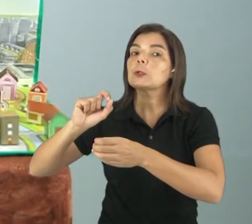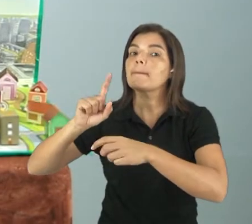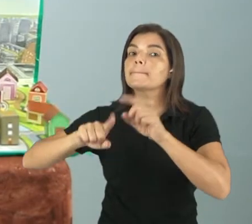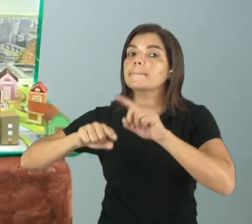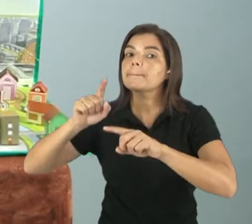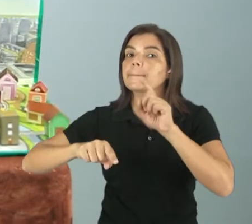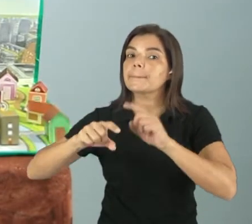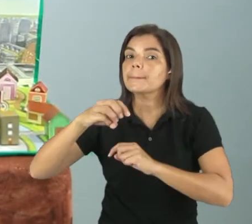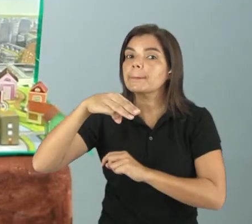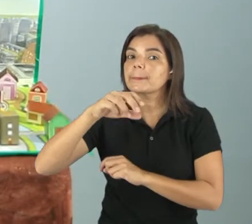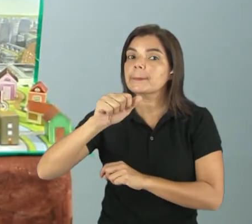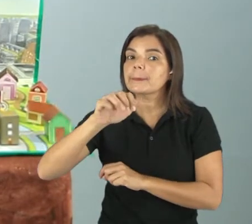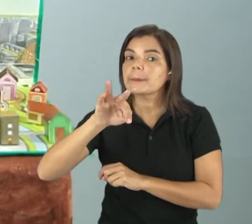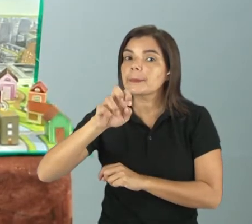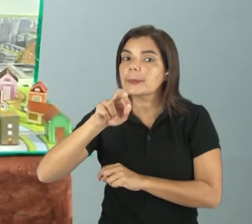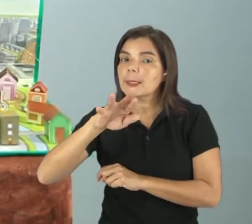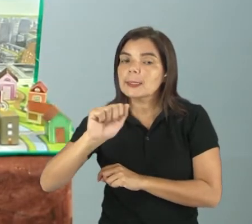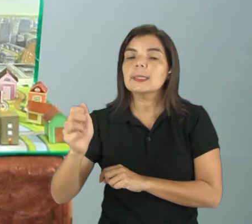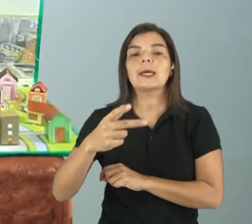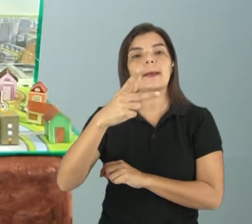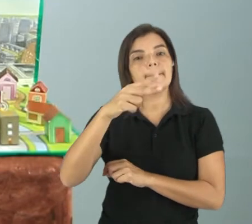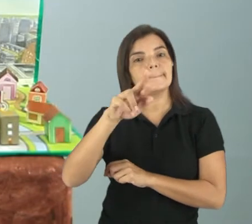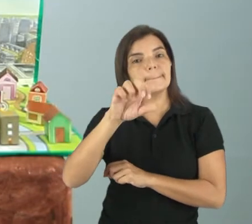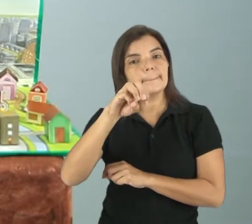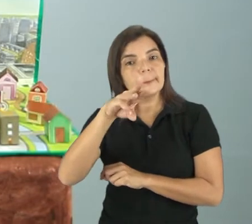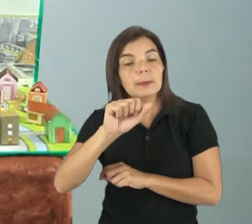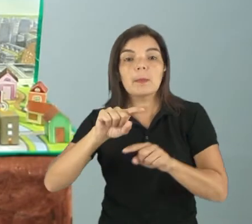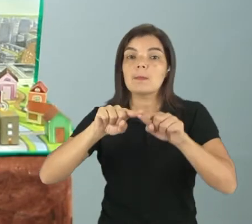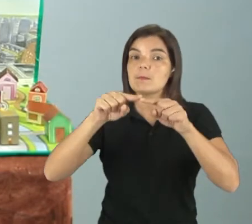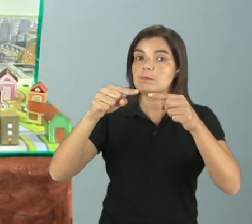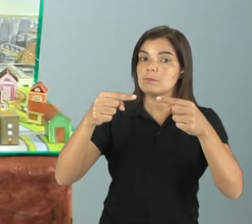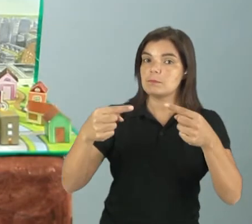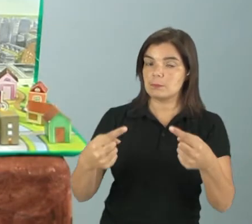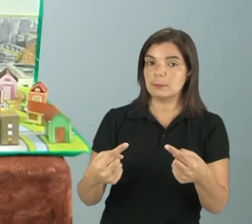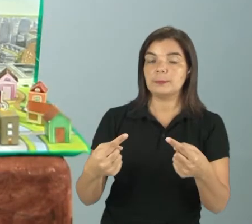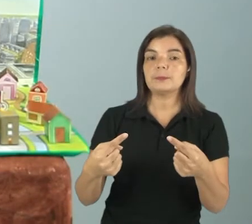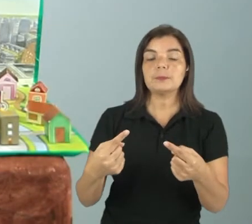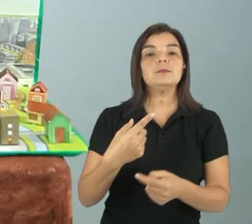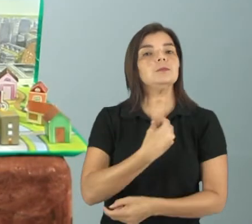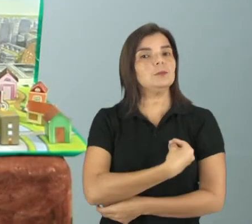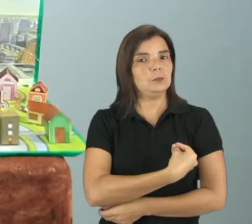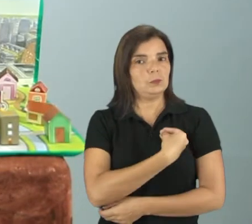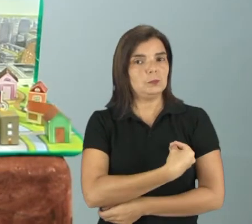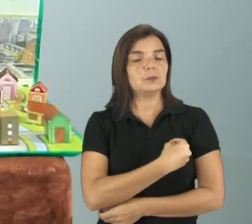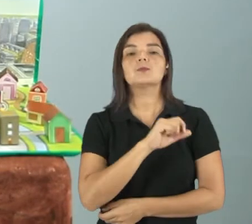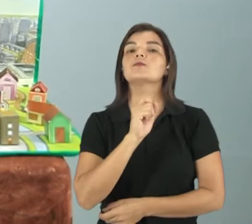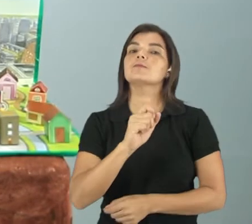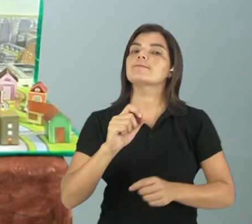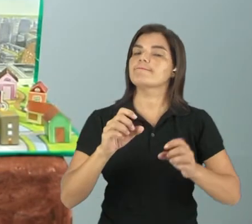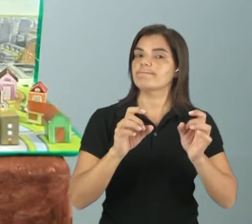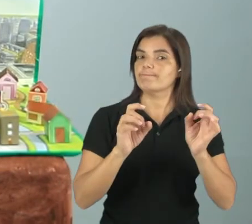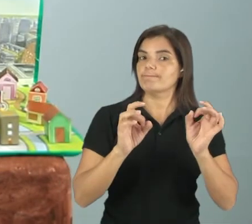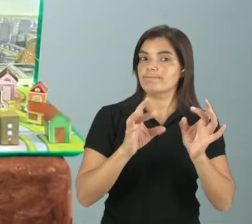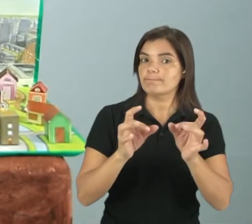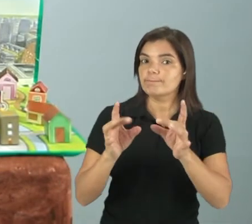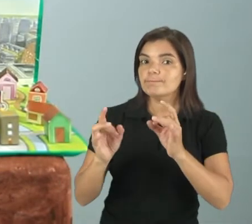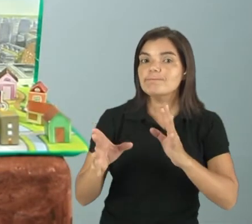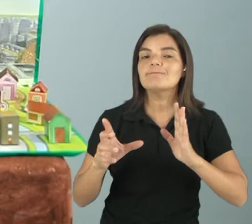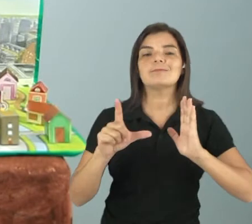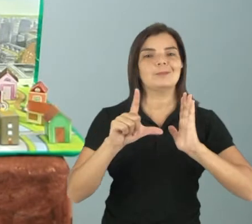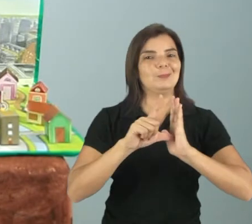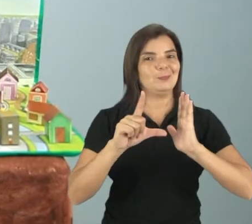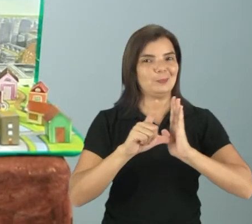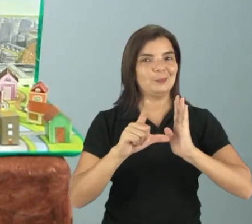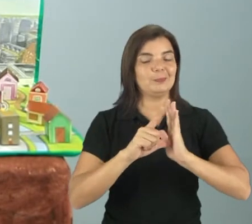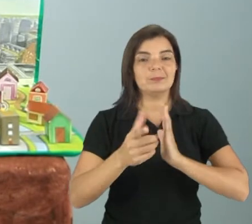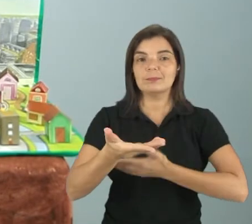-prima, certo. E aí, existe o comércio, certo, né, então